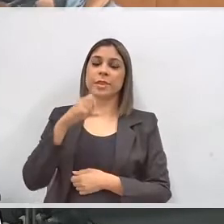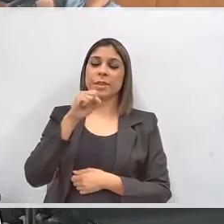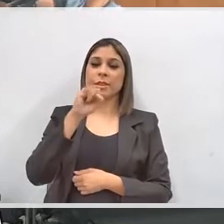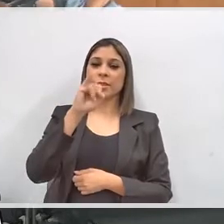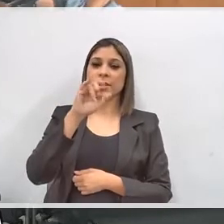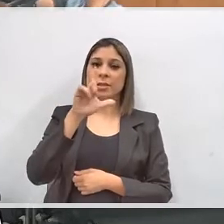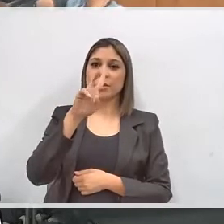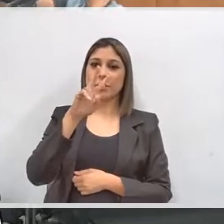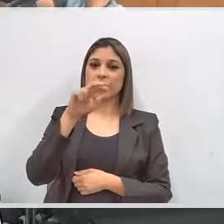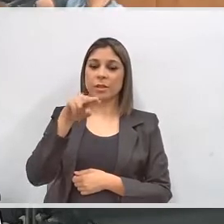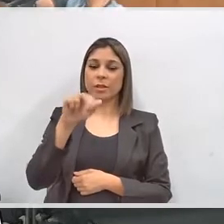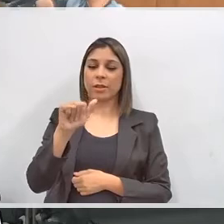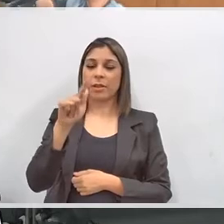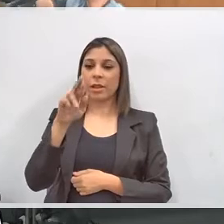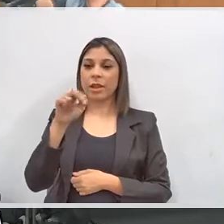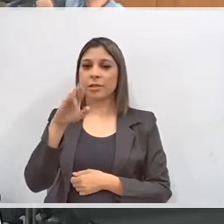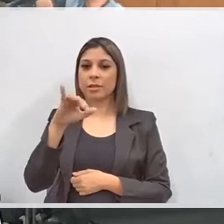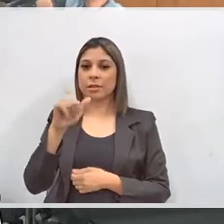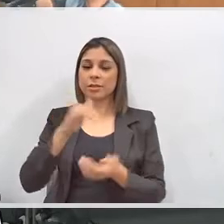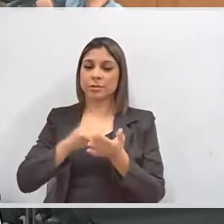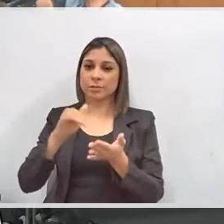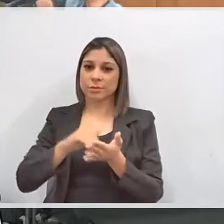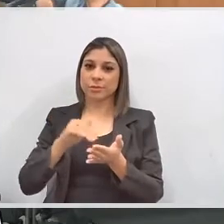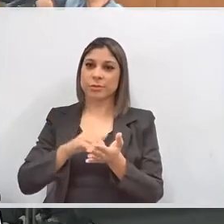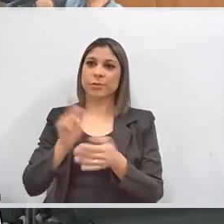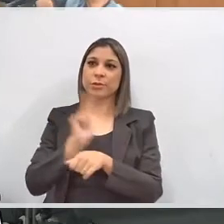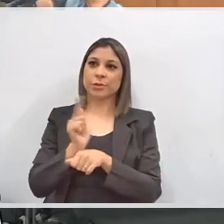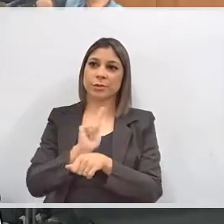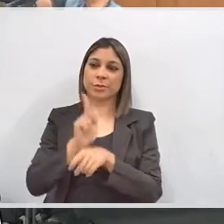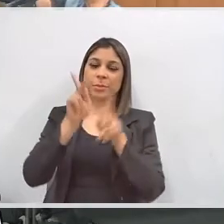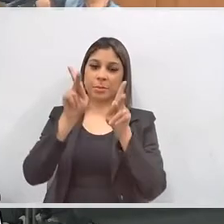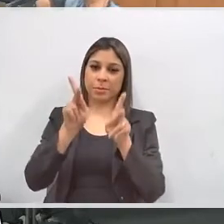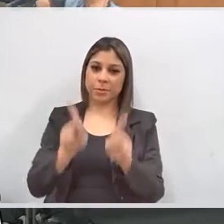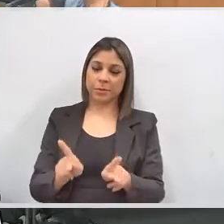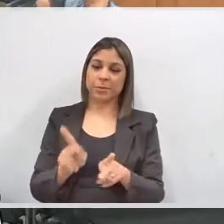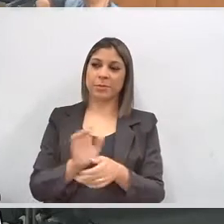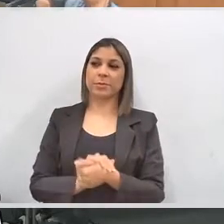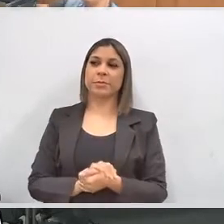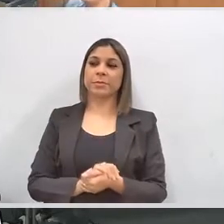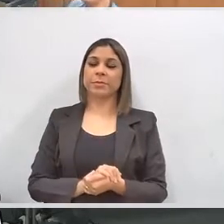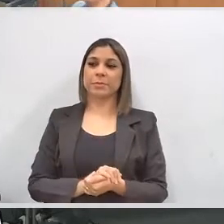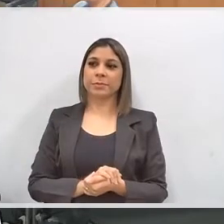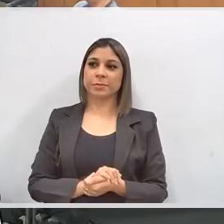Eu sou Silvana Garcia, trabalho na Secretaria de Gestão de Pessoas.